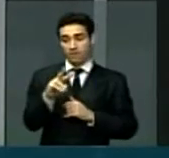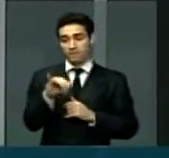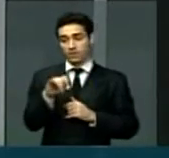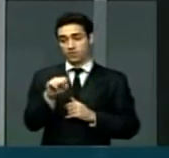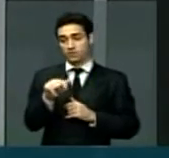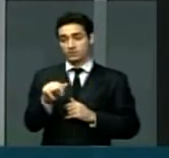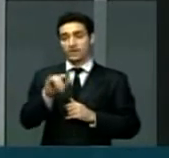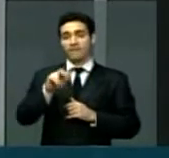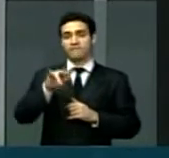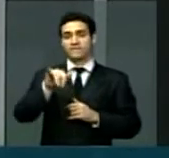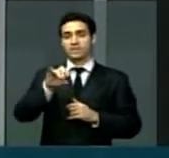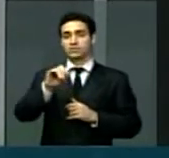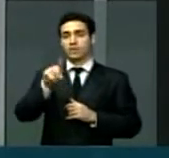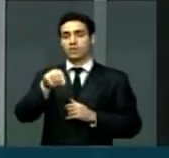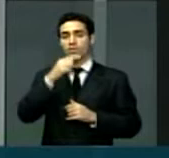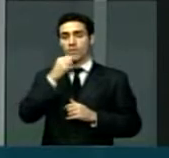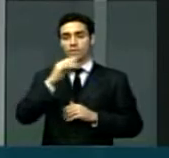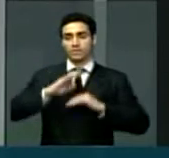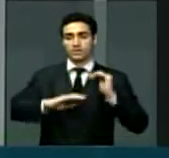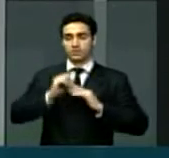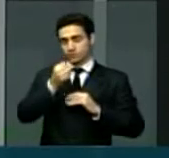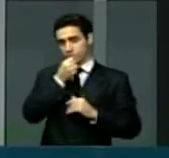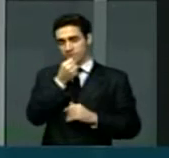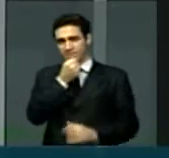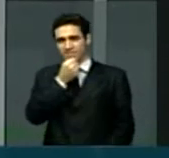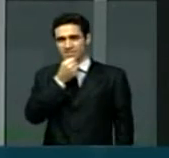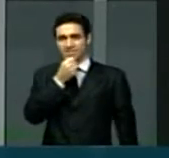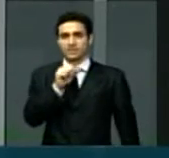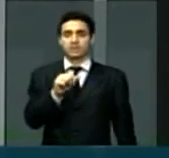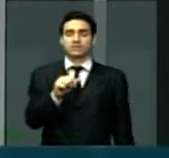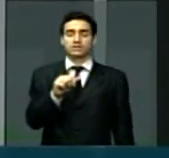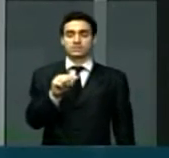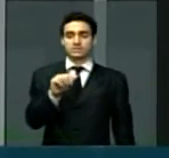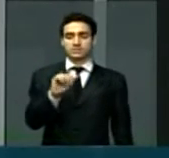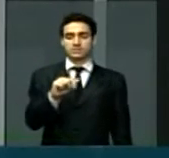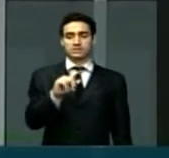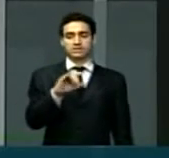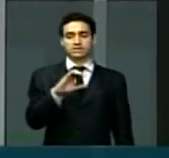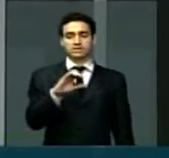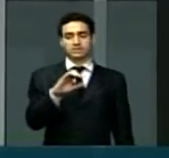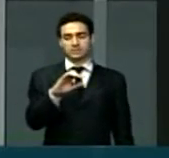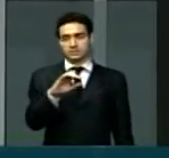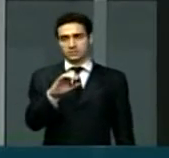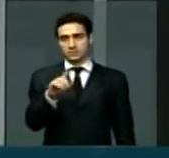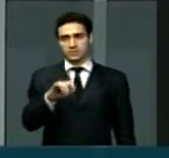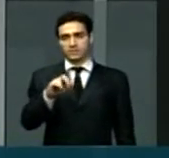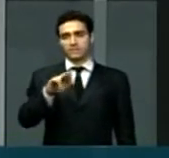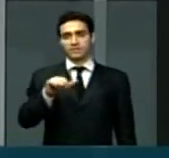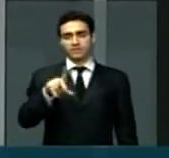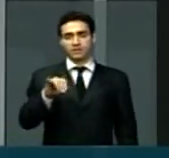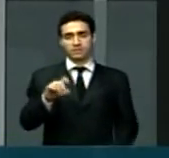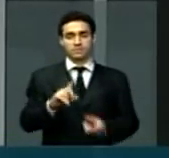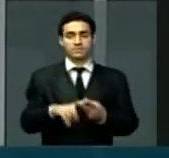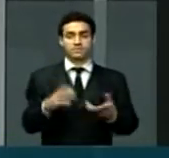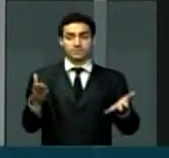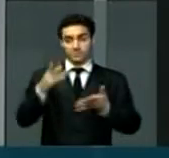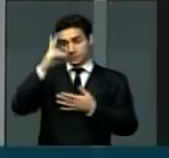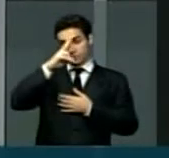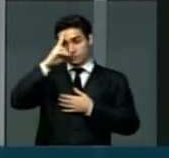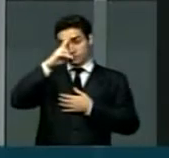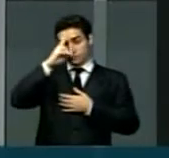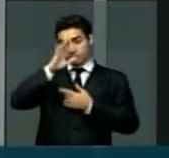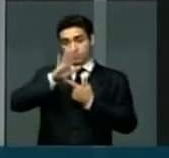Averso, que é dirigido pelo competente jornalista Américo Azevedo, O Povo com a Palavra, com o histórico